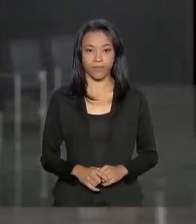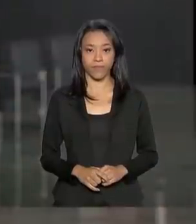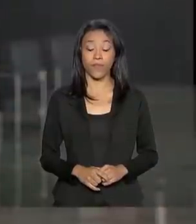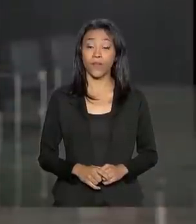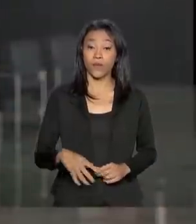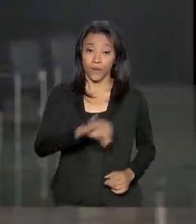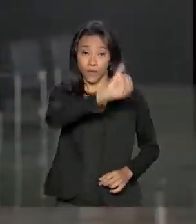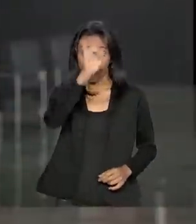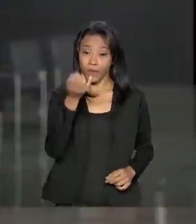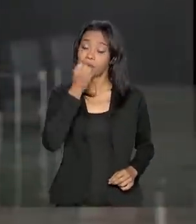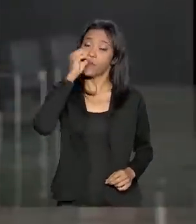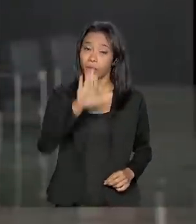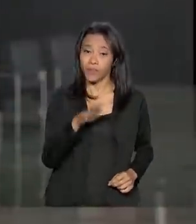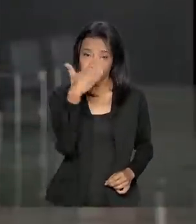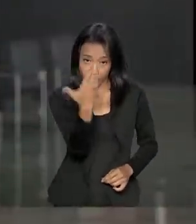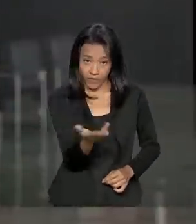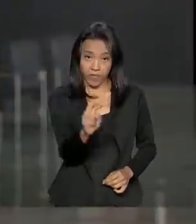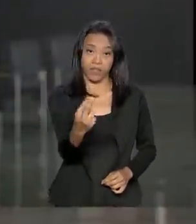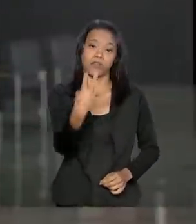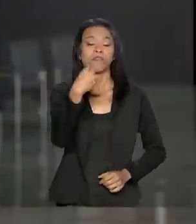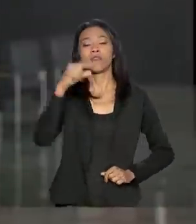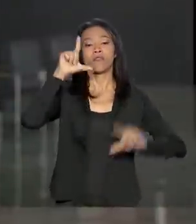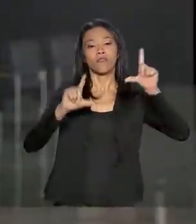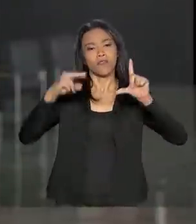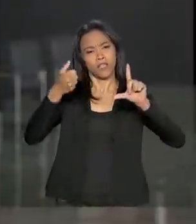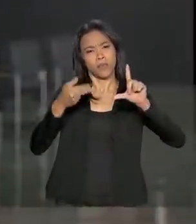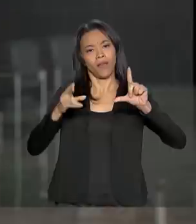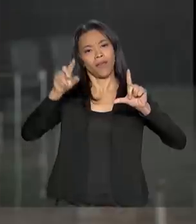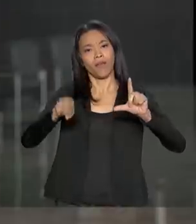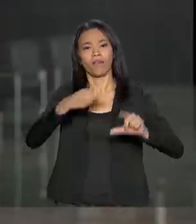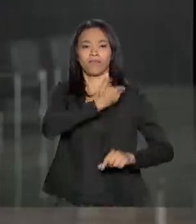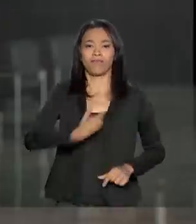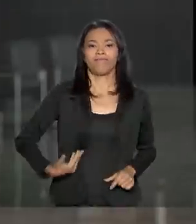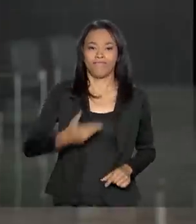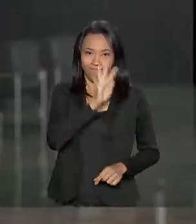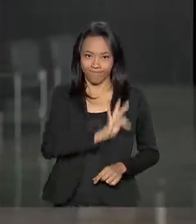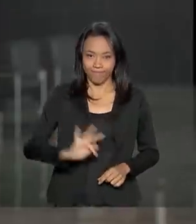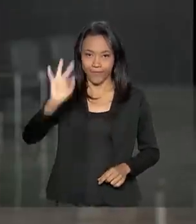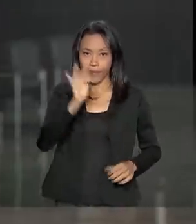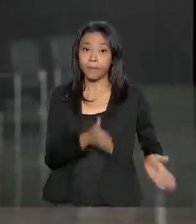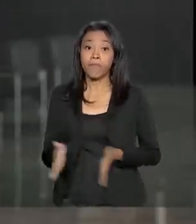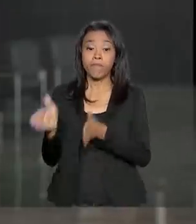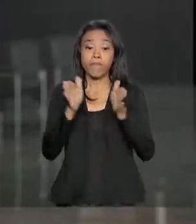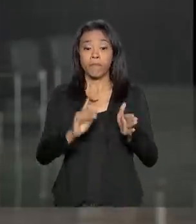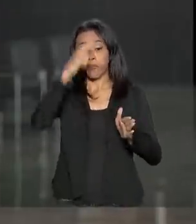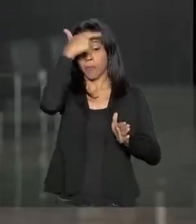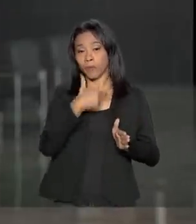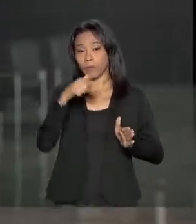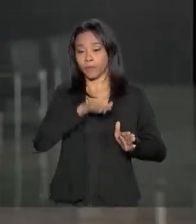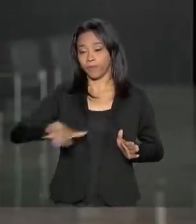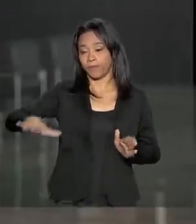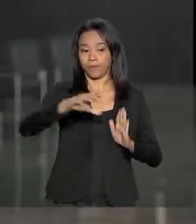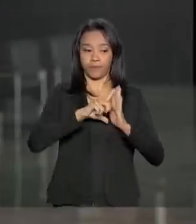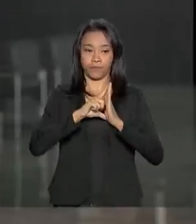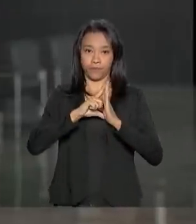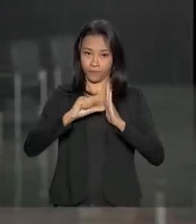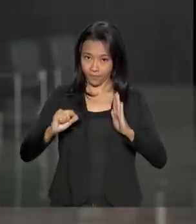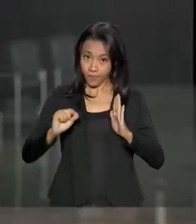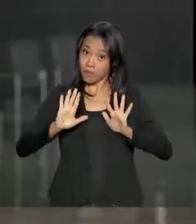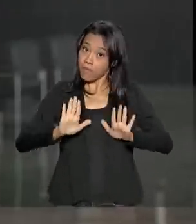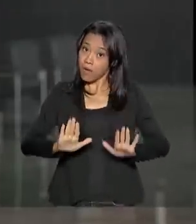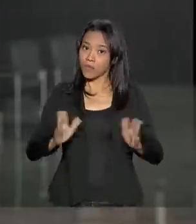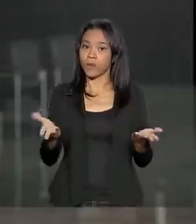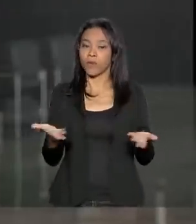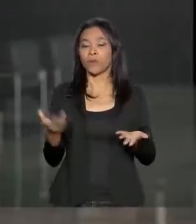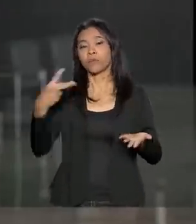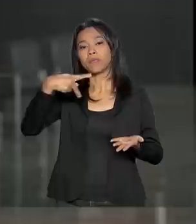Olá, boa tarde para você que acompanha a NBR e TV do Governo Federal. Eu estou no Palácio do Planalto, mas hoje o presidente